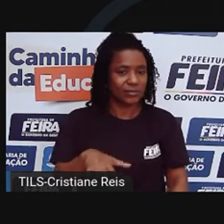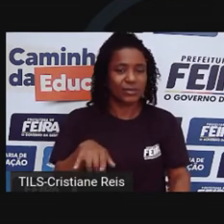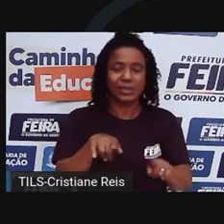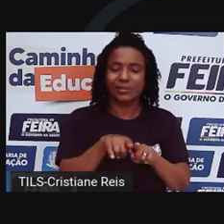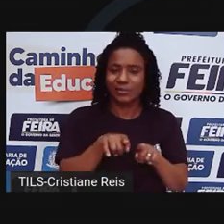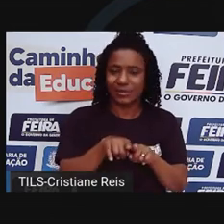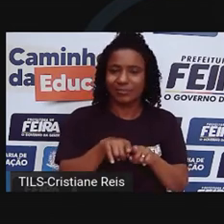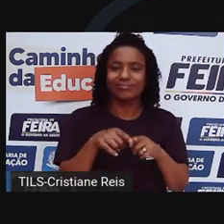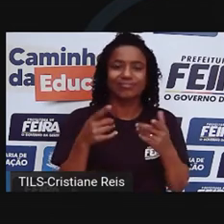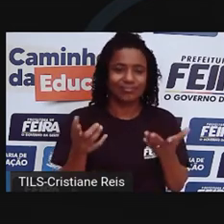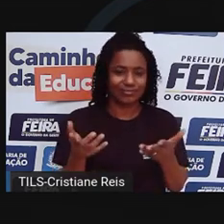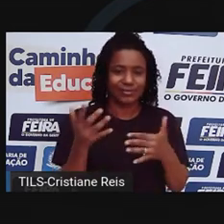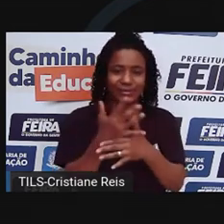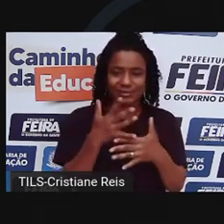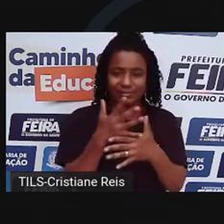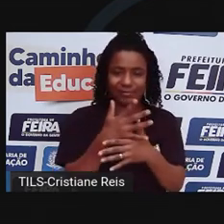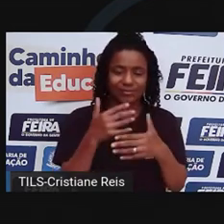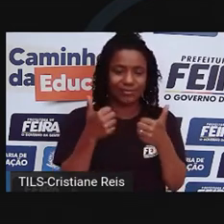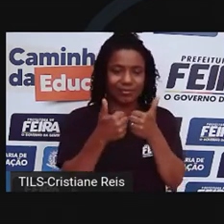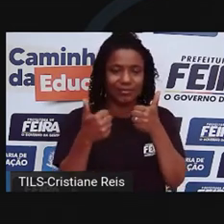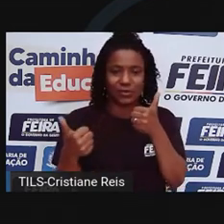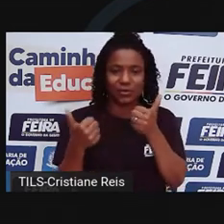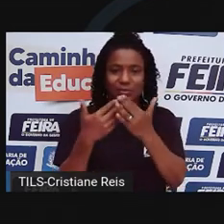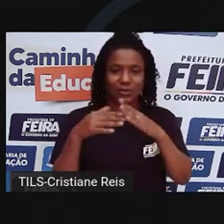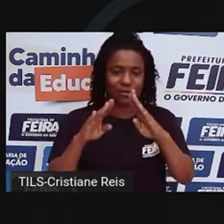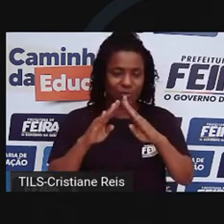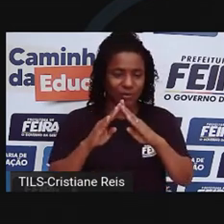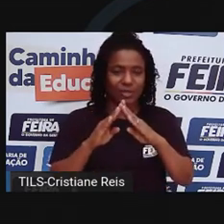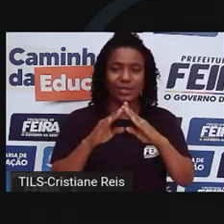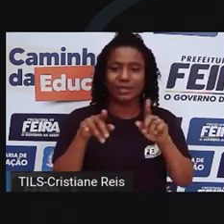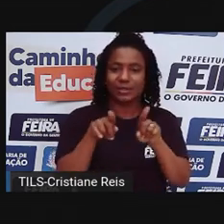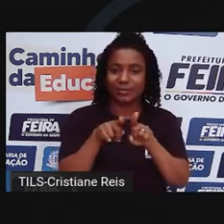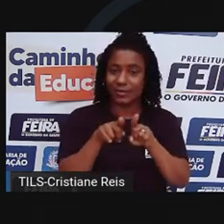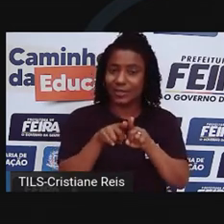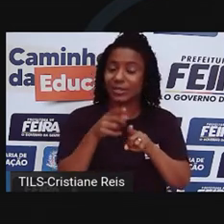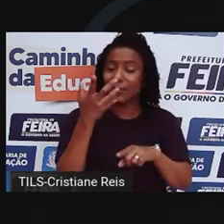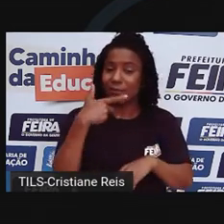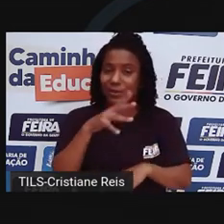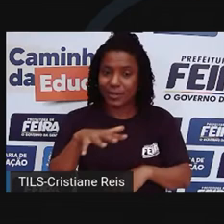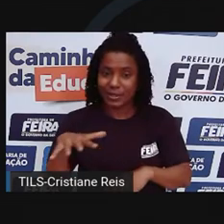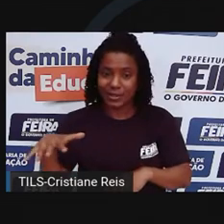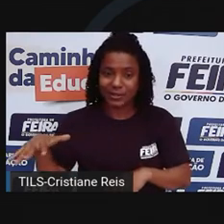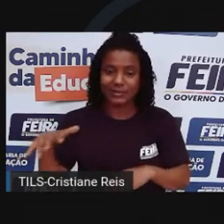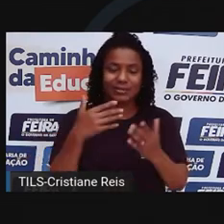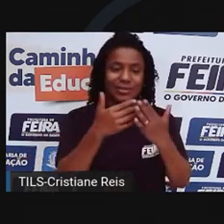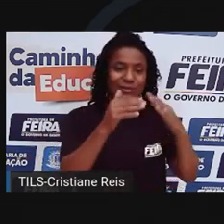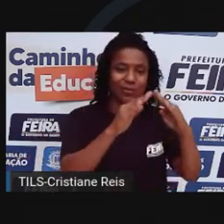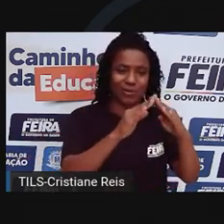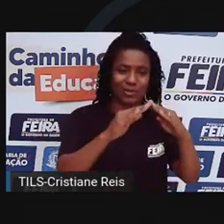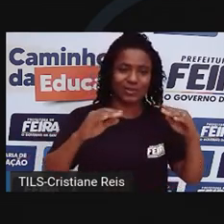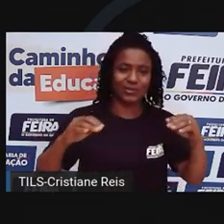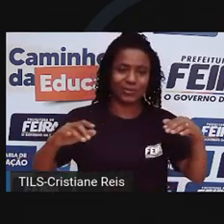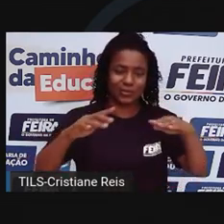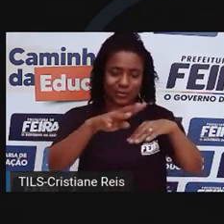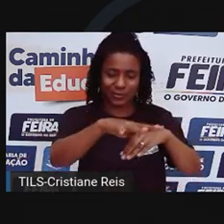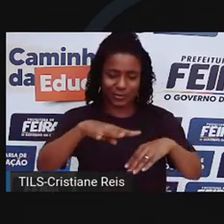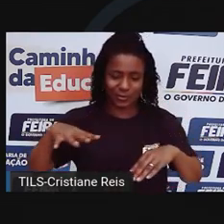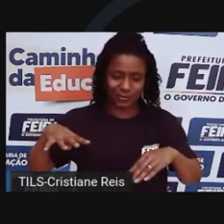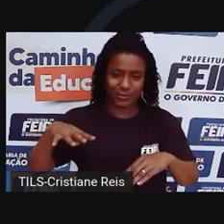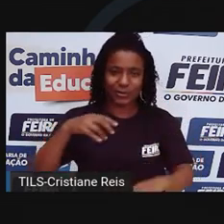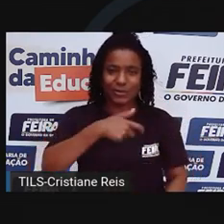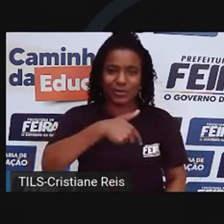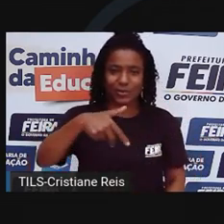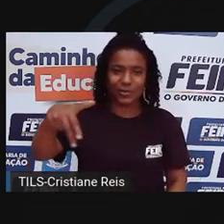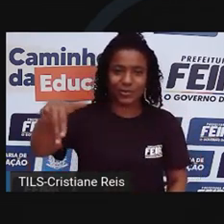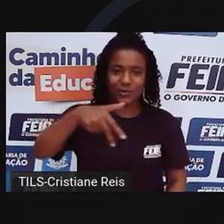normalmente há grande movimento de pessoas, especialmente crianças. os veículos devem passar mais devagar.